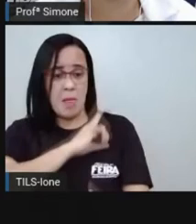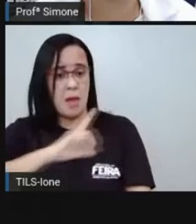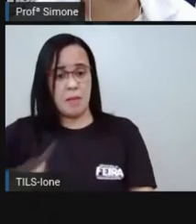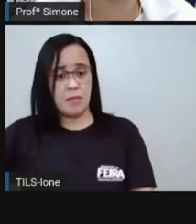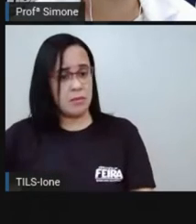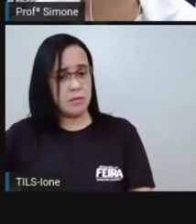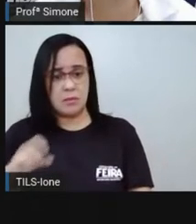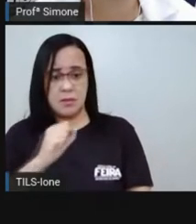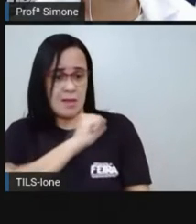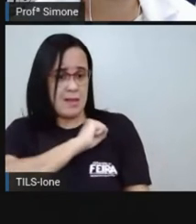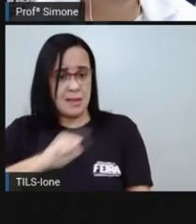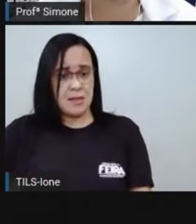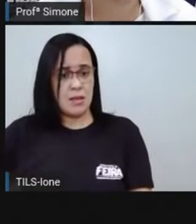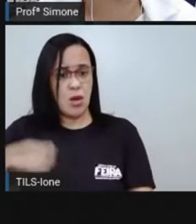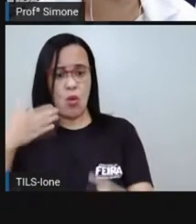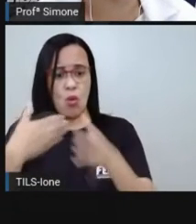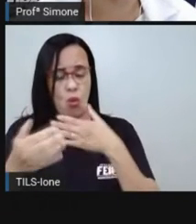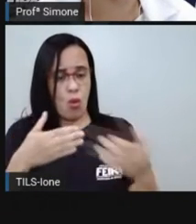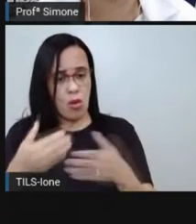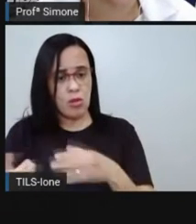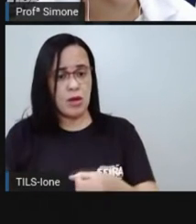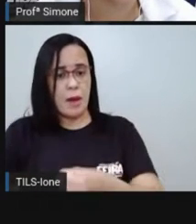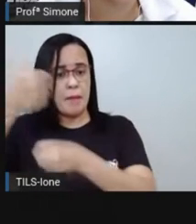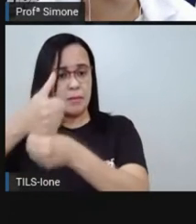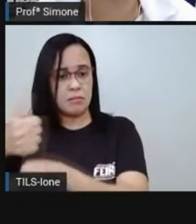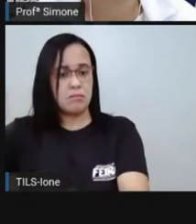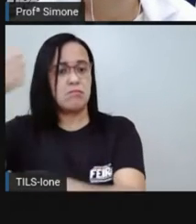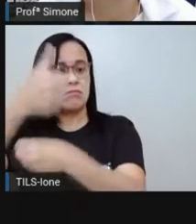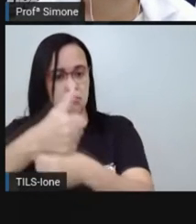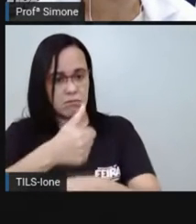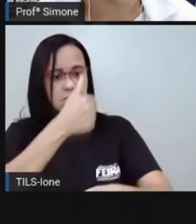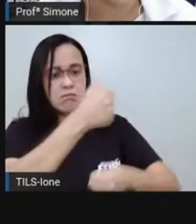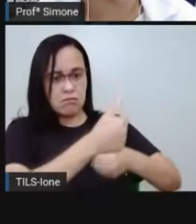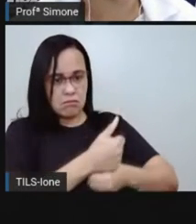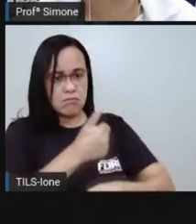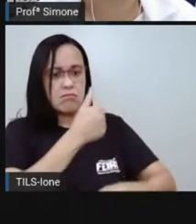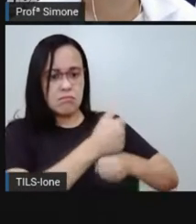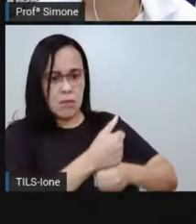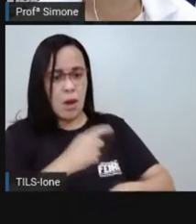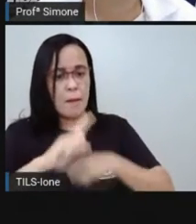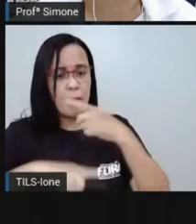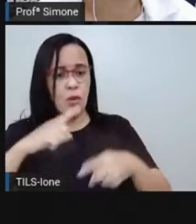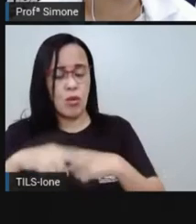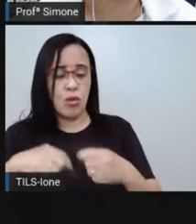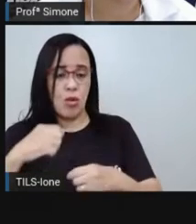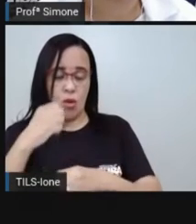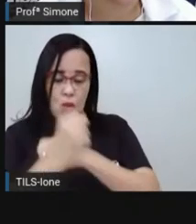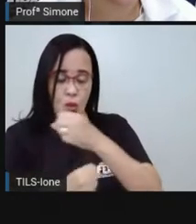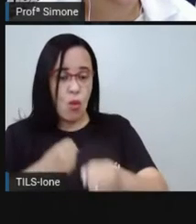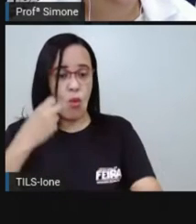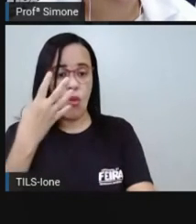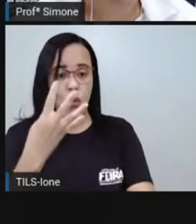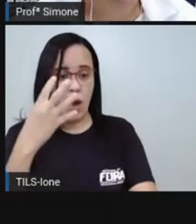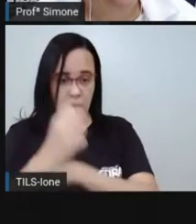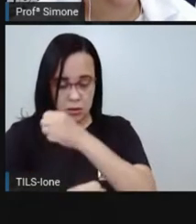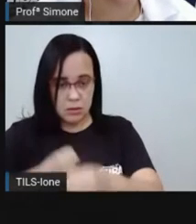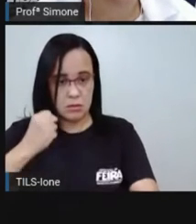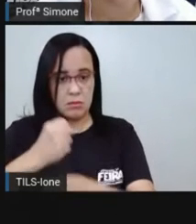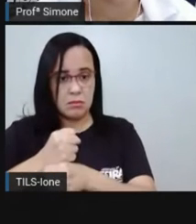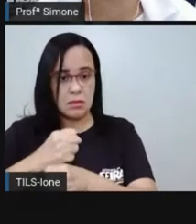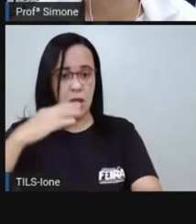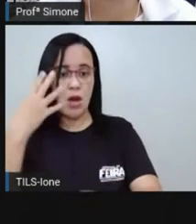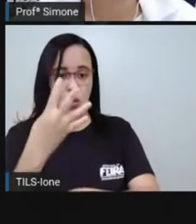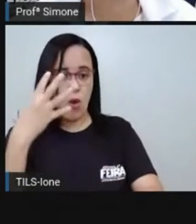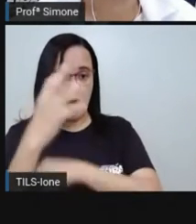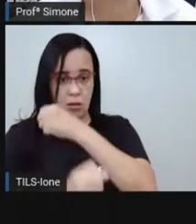regime republicano, todos esses grupos que eu falei aqui são eleitos democraticamente. Certo?